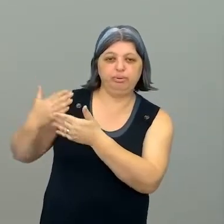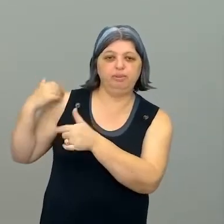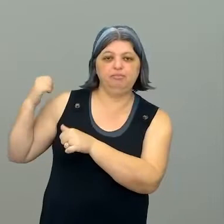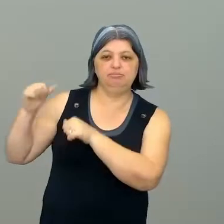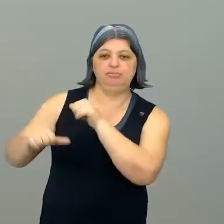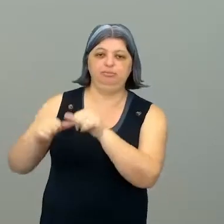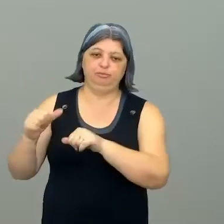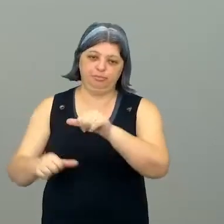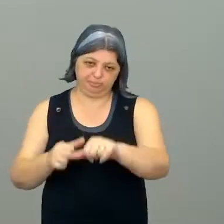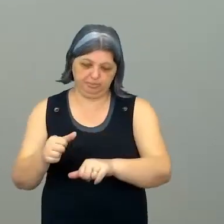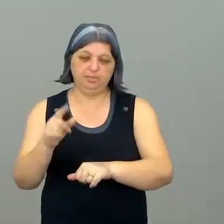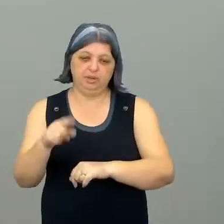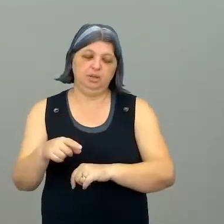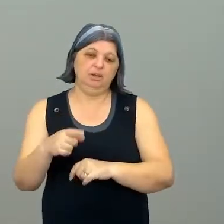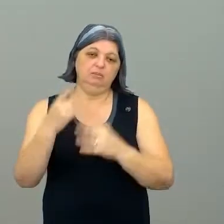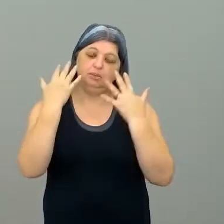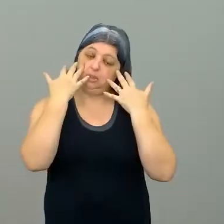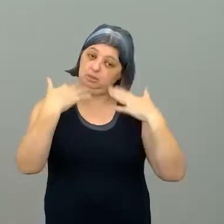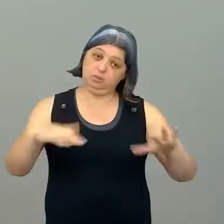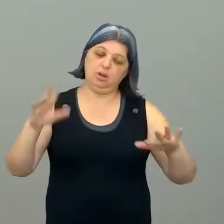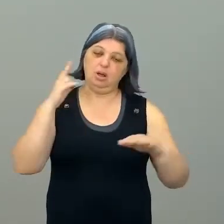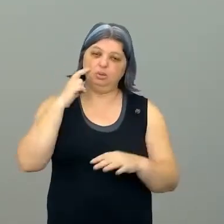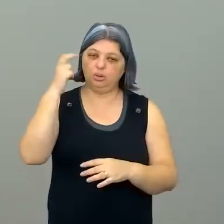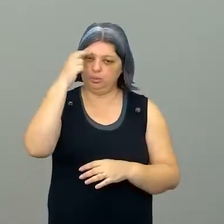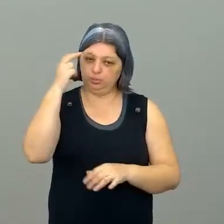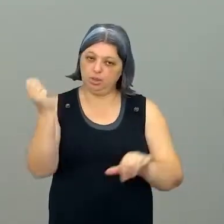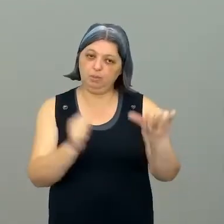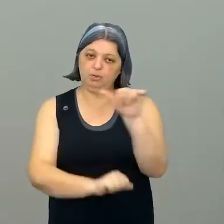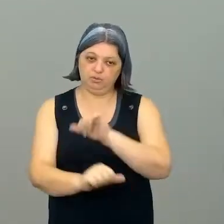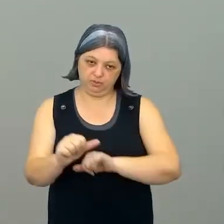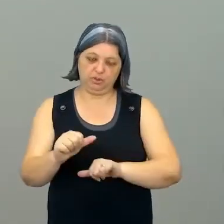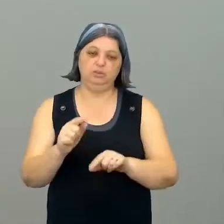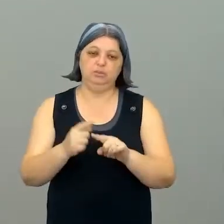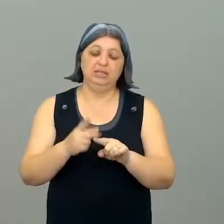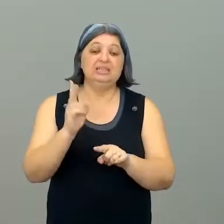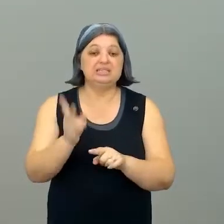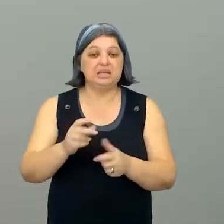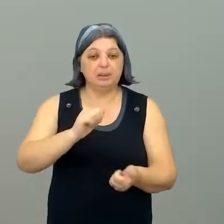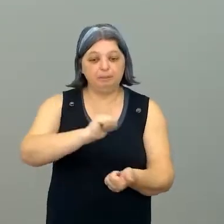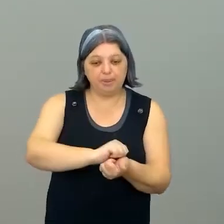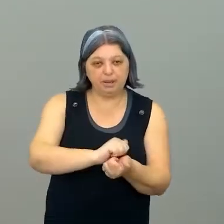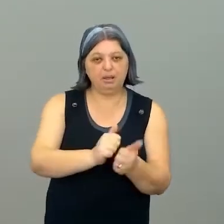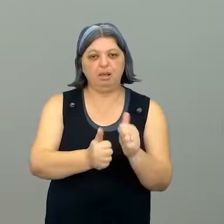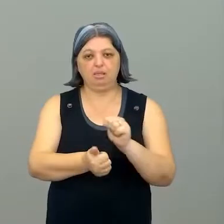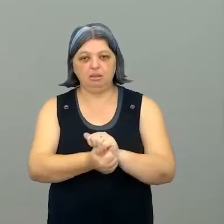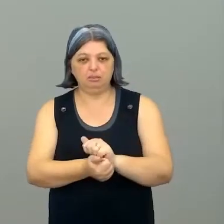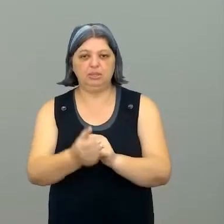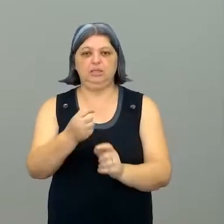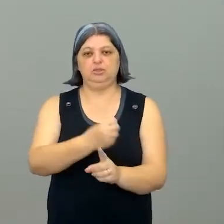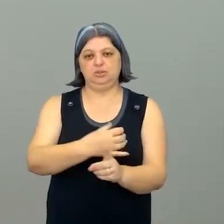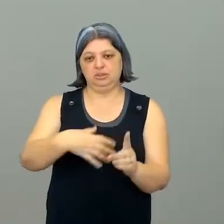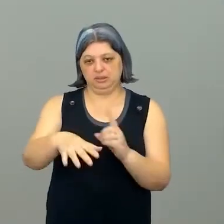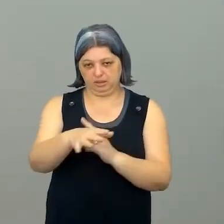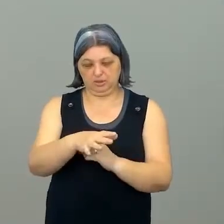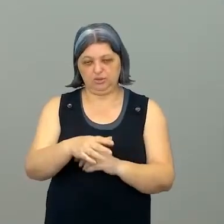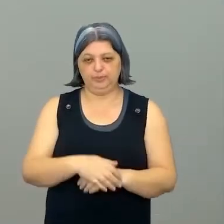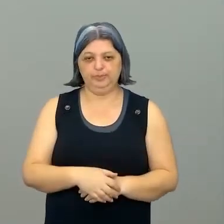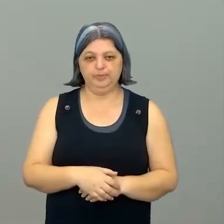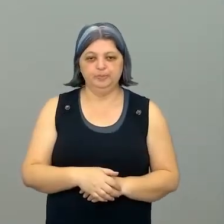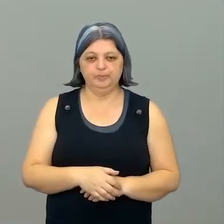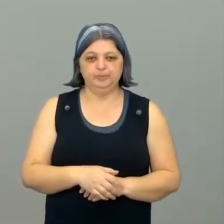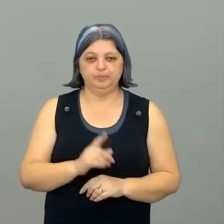natural da cultura se modificar, porque ela sempre vai se adaptar à sociedade, né, querendo ou não,